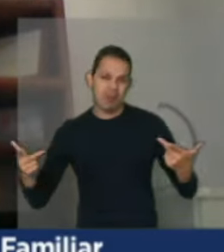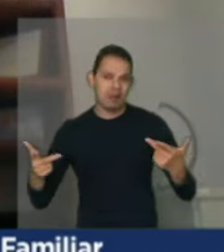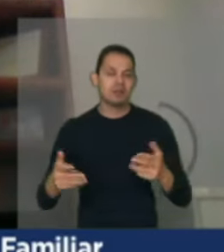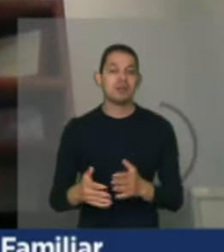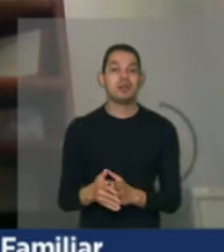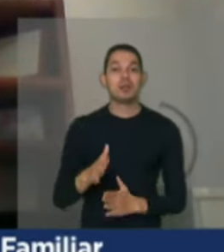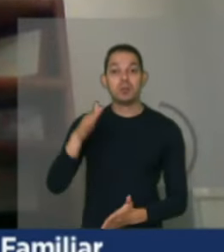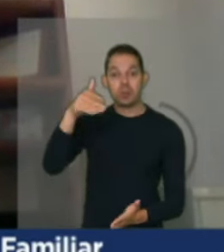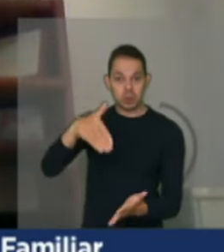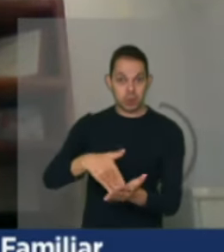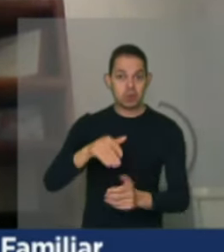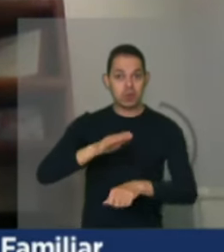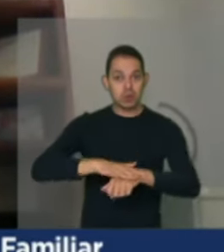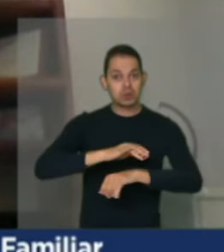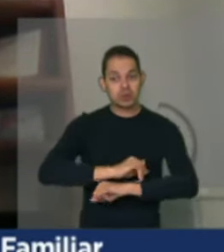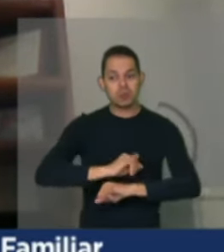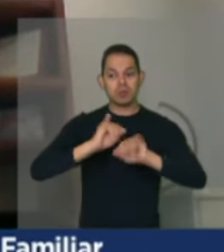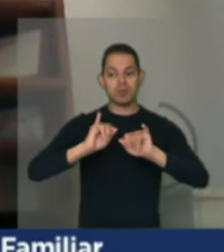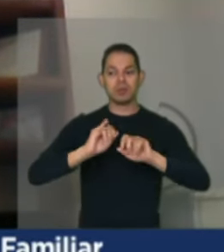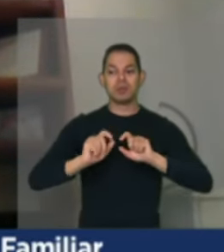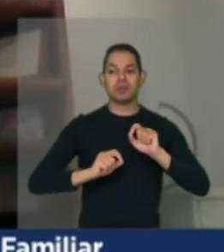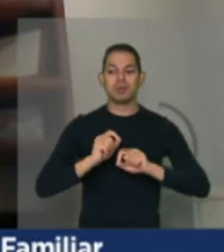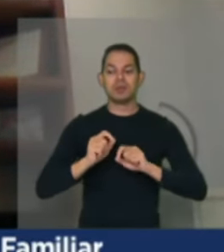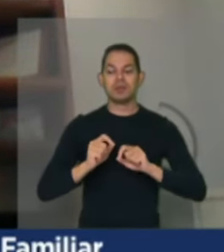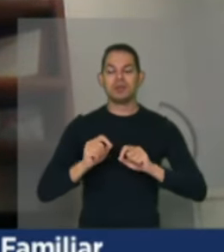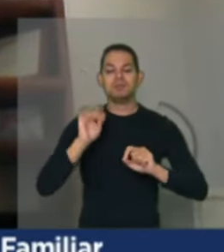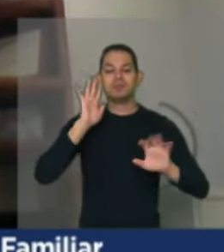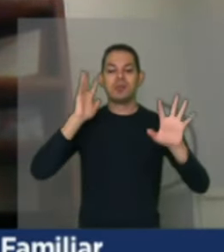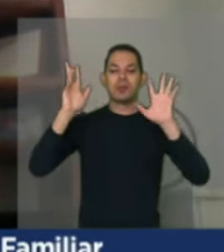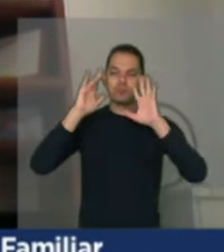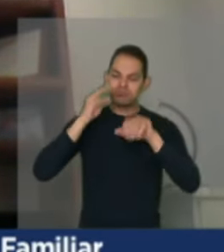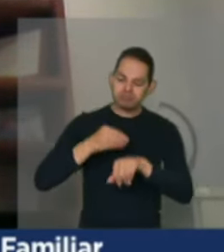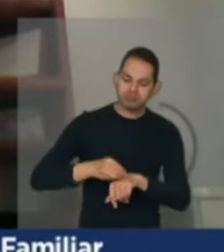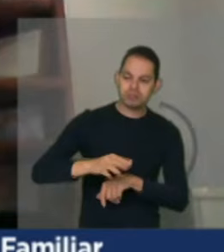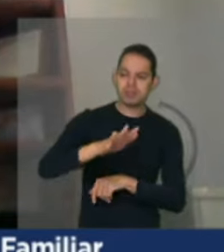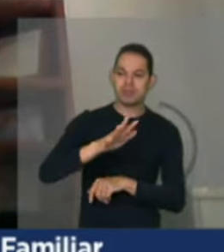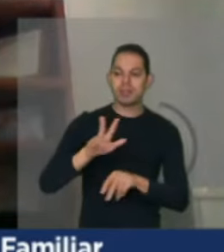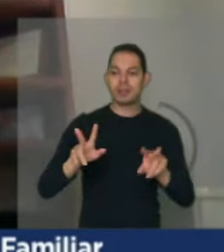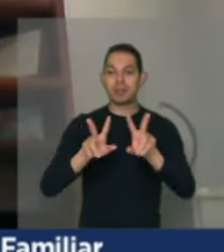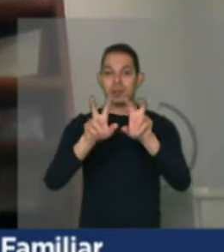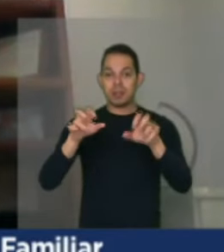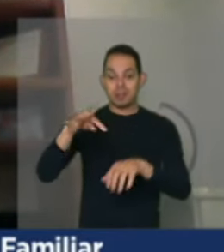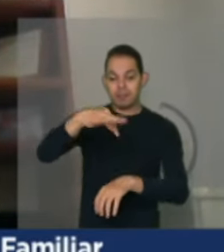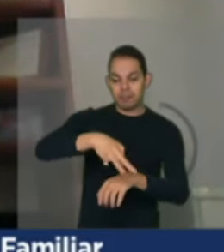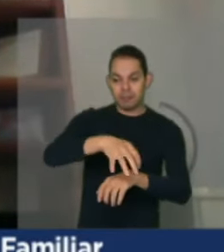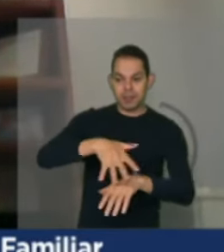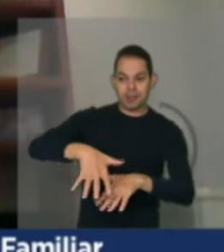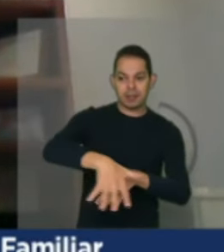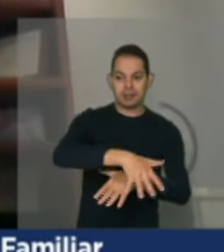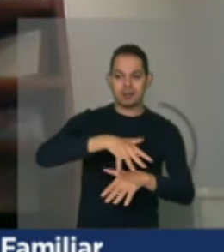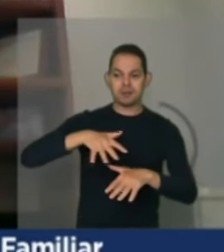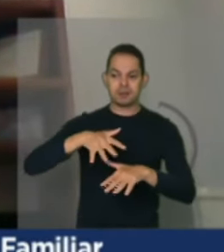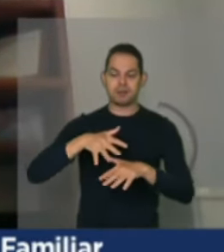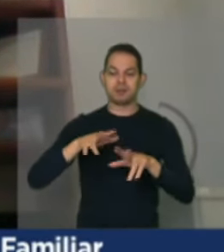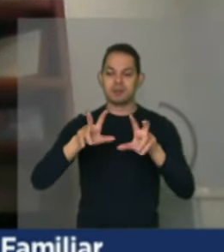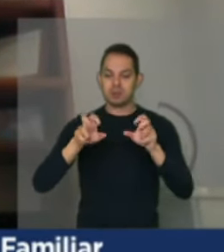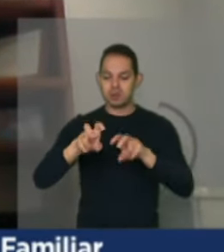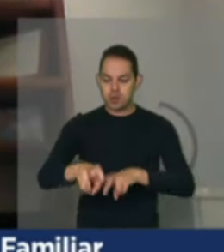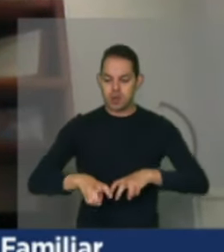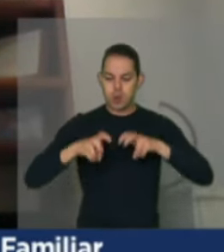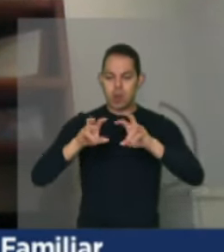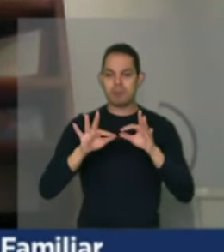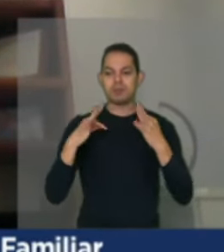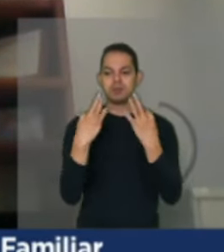finalizar trazendo exatamente essa reflexão sobre os temas transversais que envolvem nossa agricultura familiar.